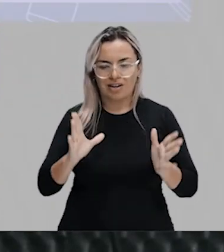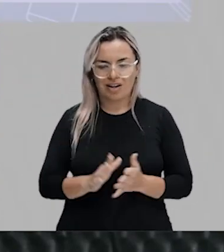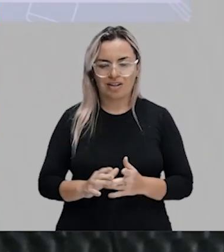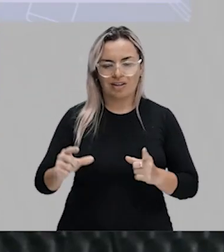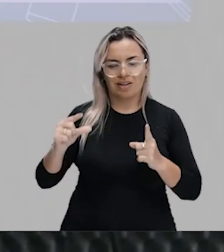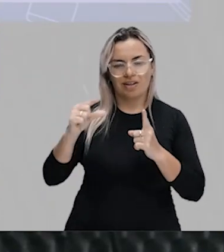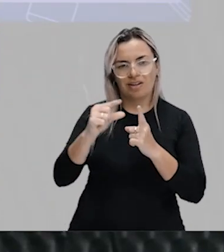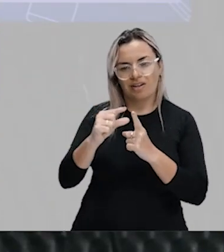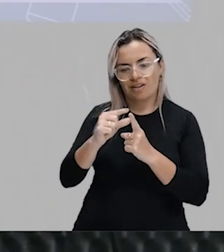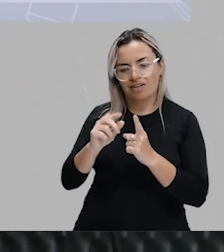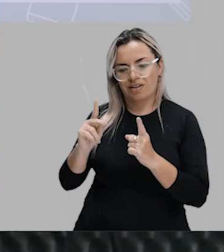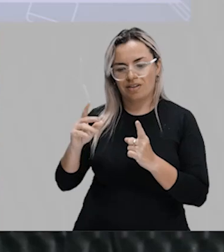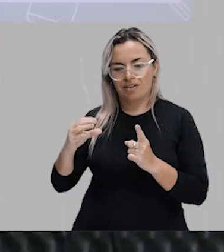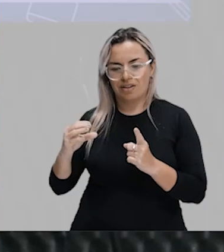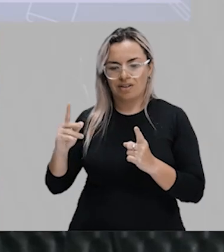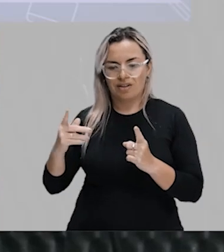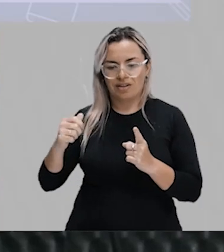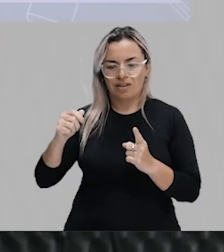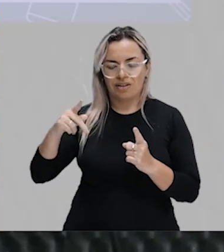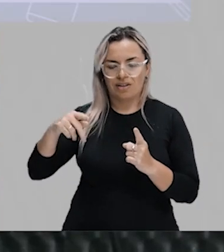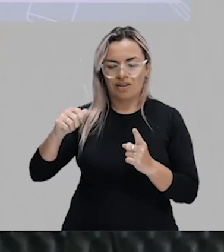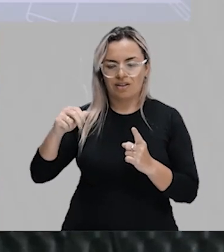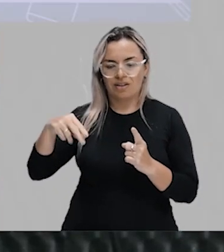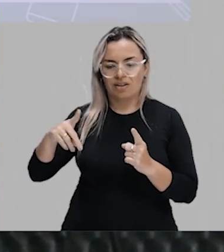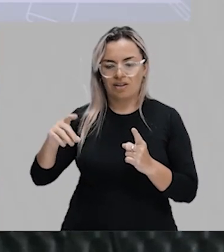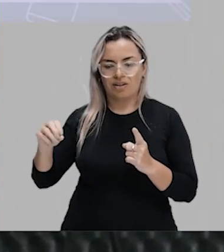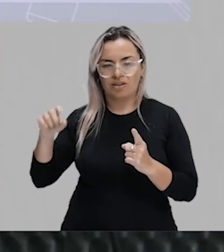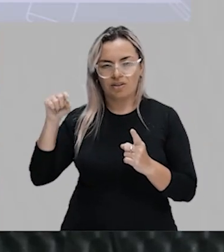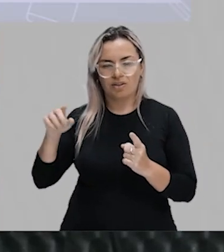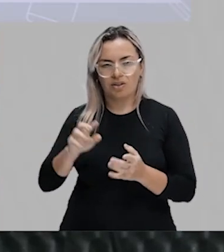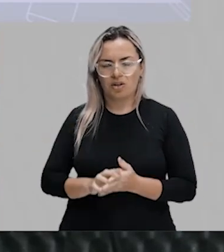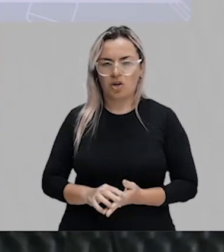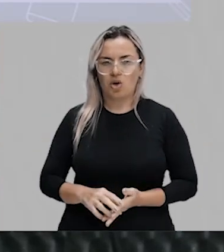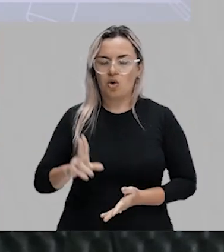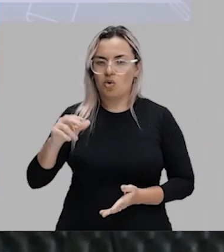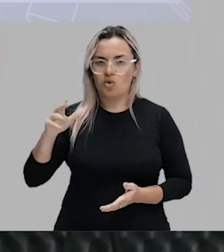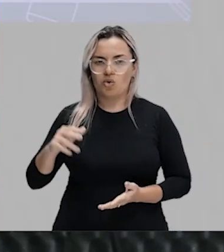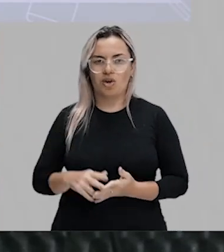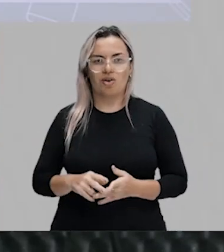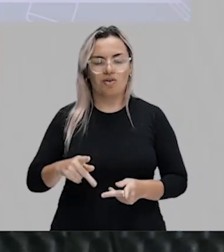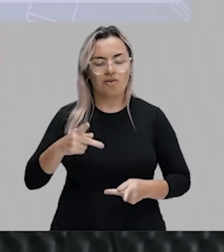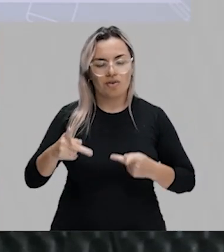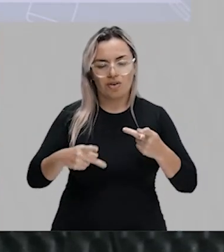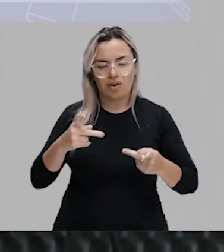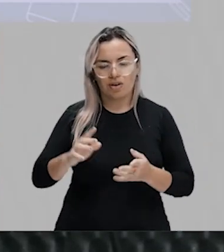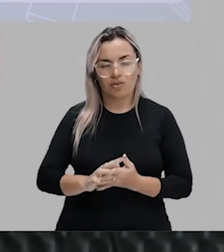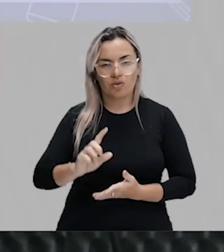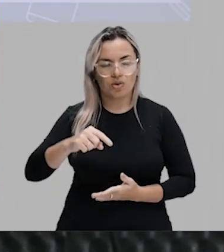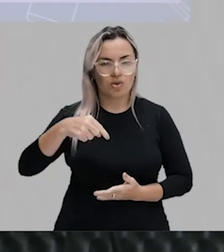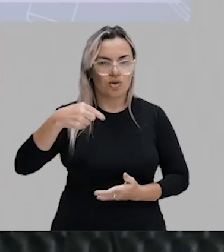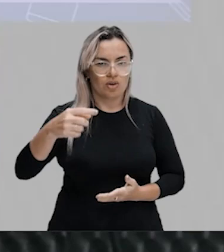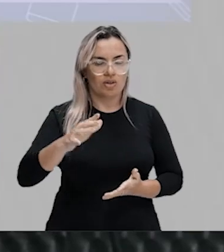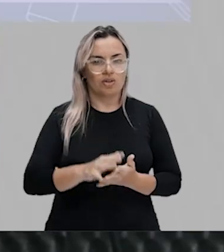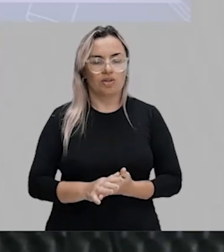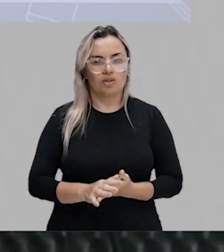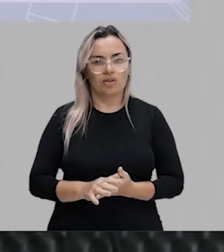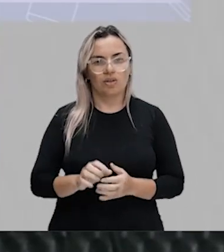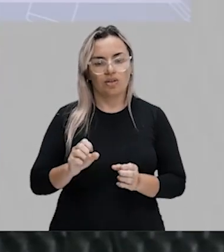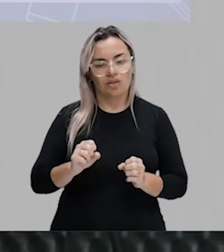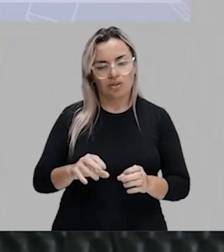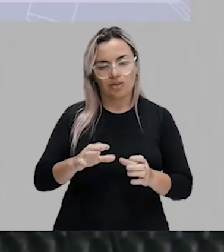eu nunca falei para vocês aqui. E eu estava esperando essa aula para falar desse termo. Vocês estão, do outro lado da tela,